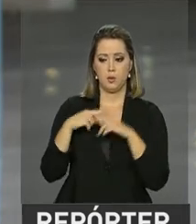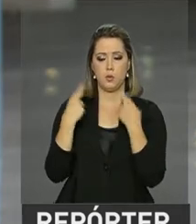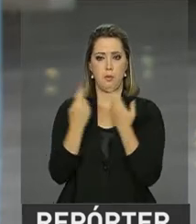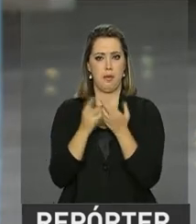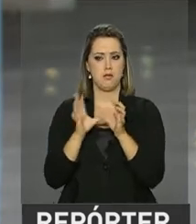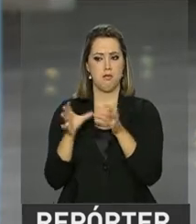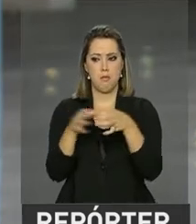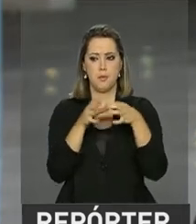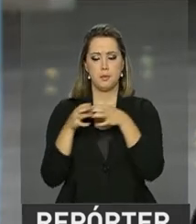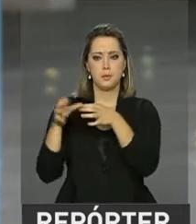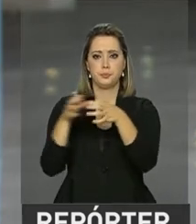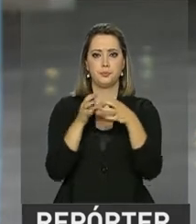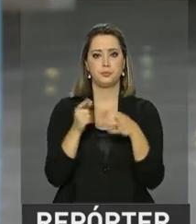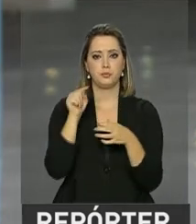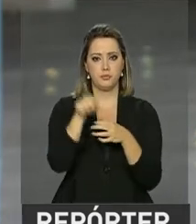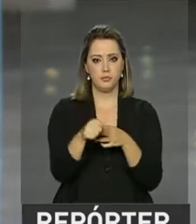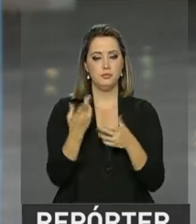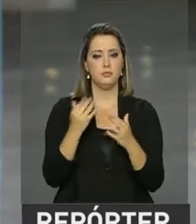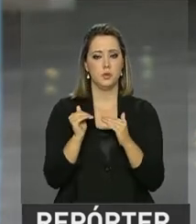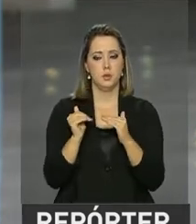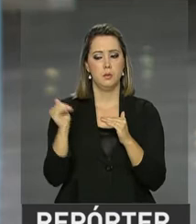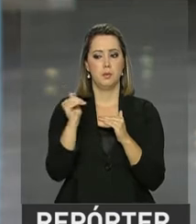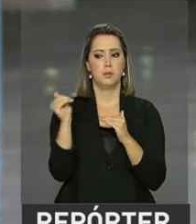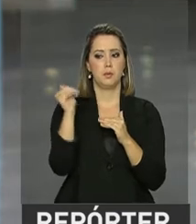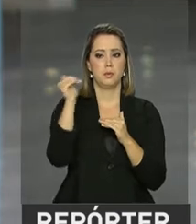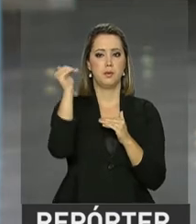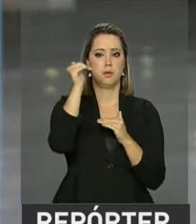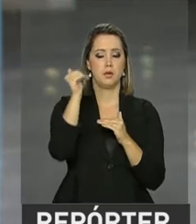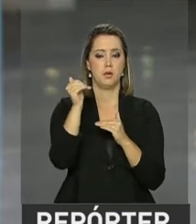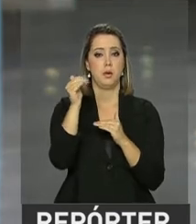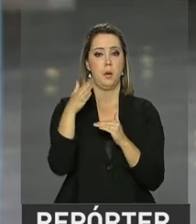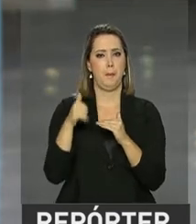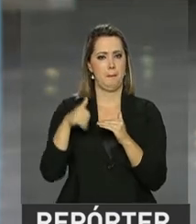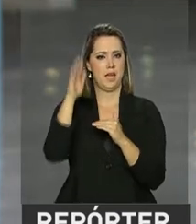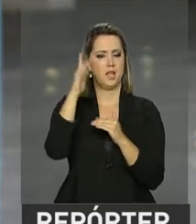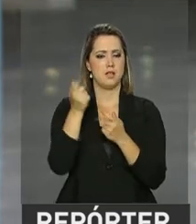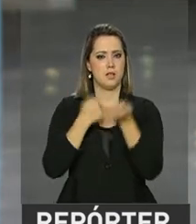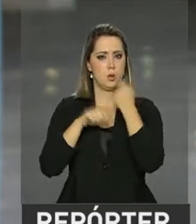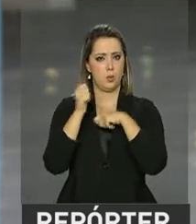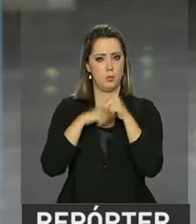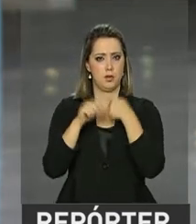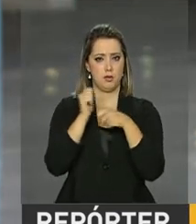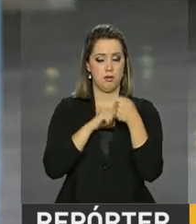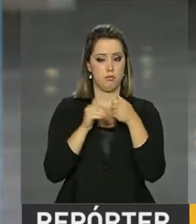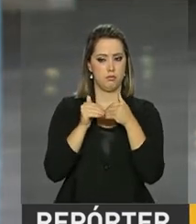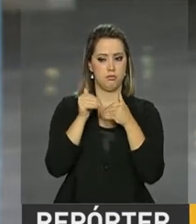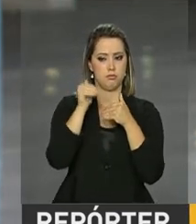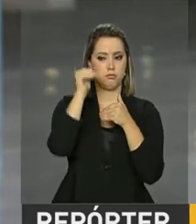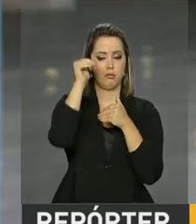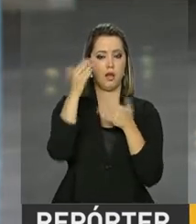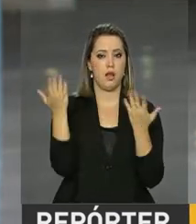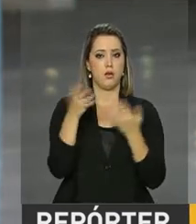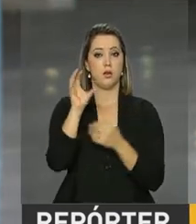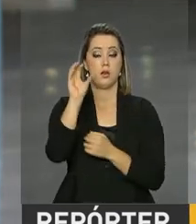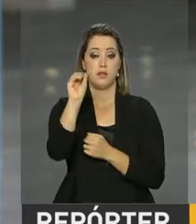do mundo, aumentou a estimativa de crescimento da economia brasileira para este ano, chegando agora a 0